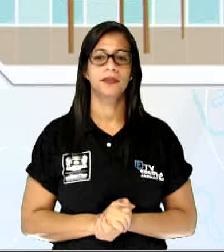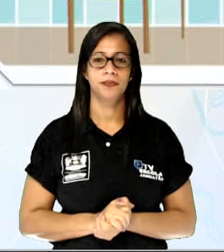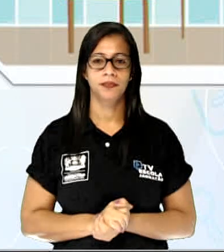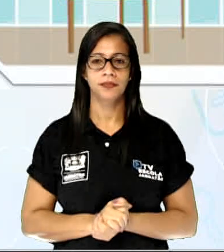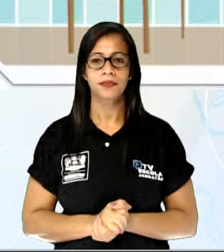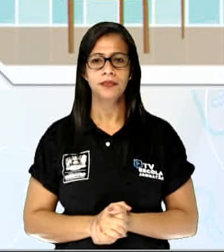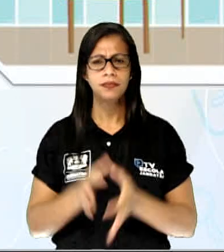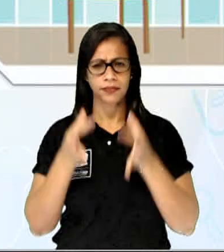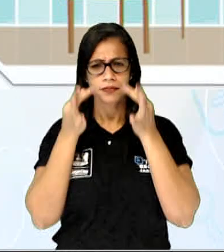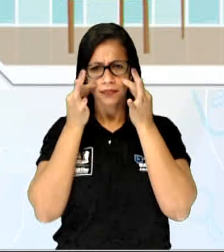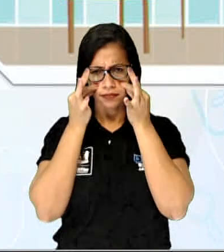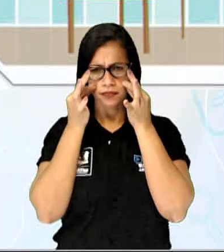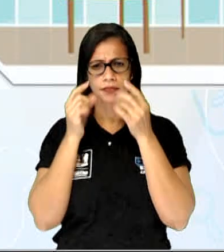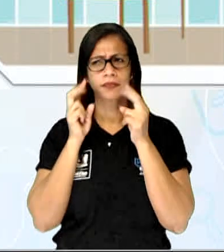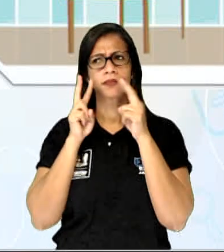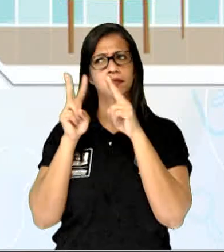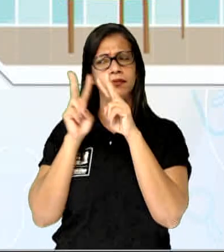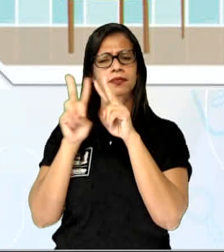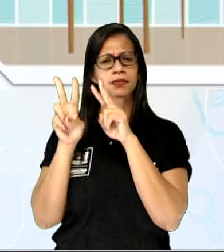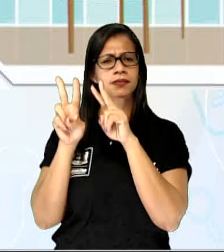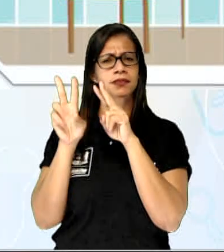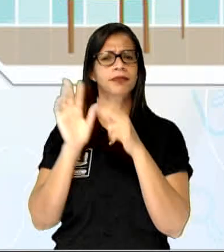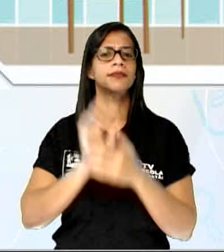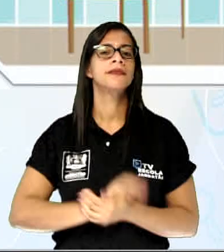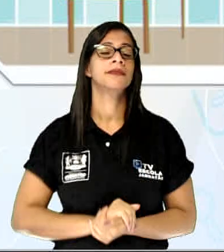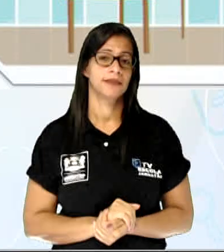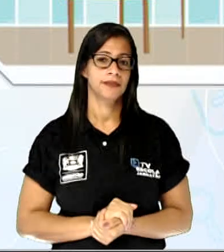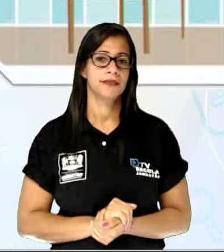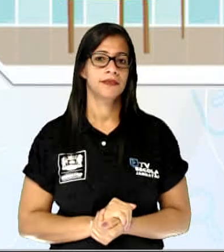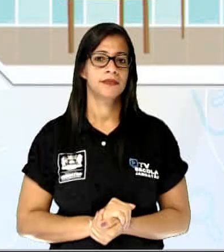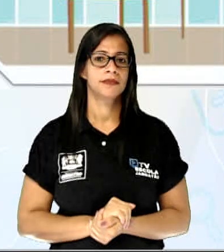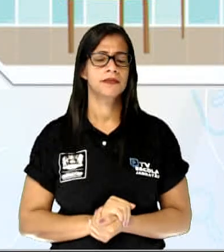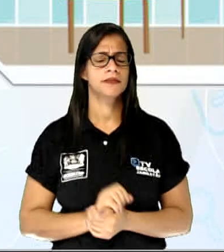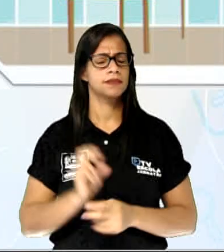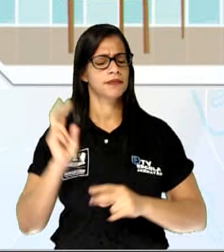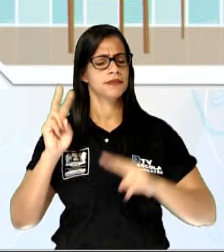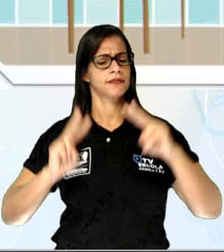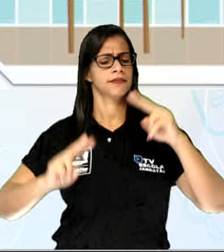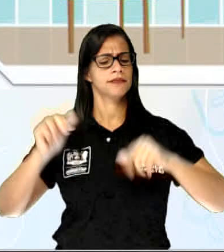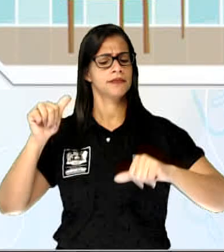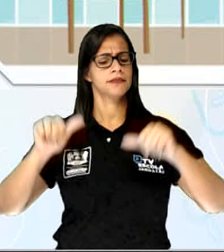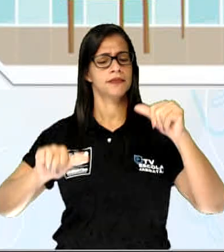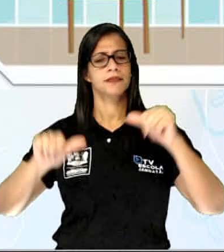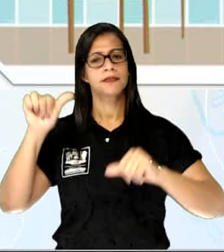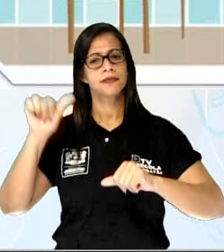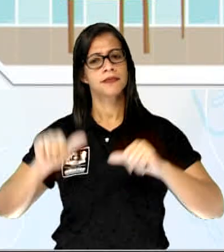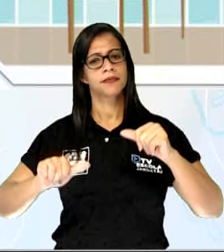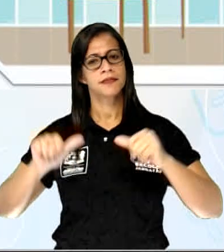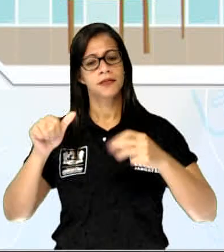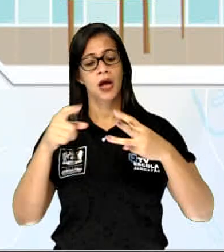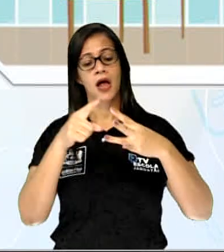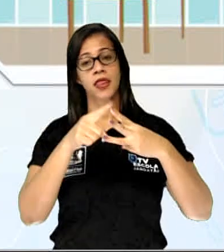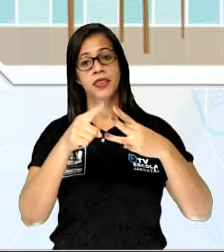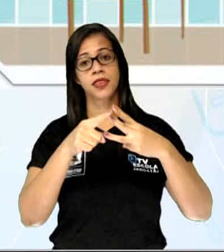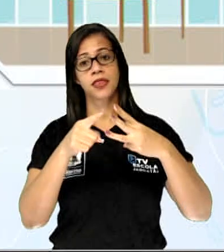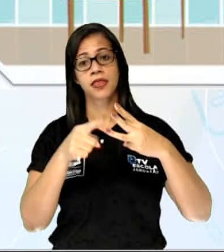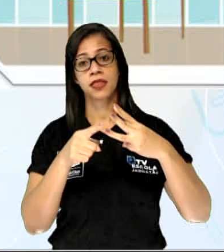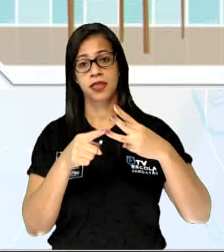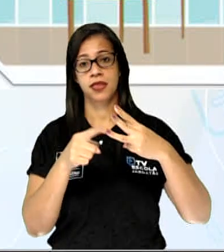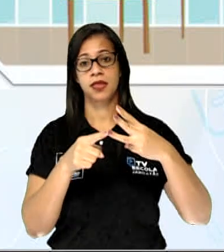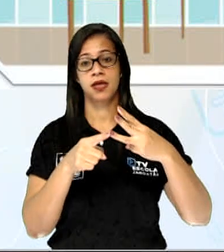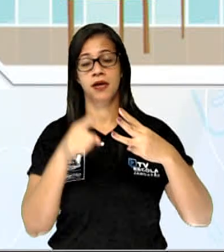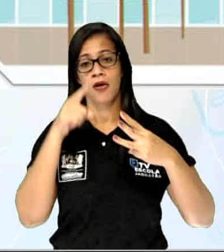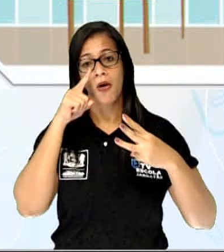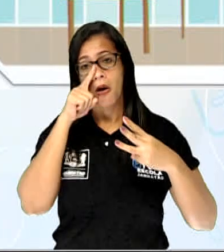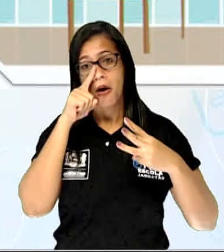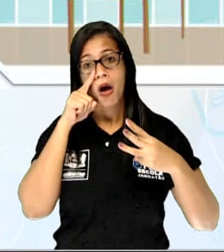observando essa cena? Identifiquem três situações de riscos ou perigos que